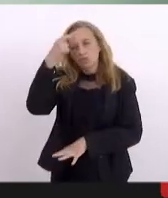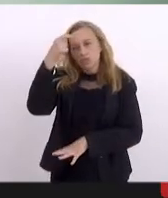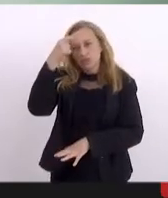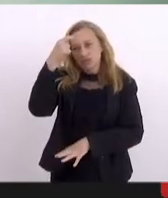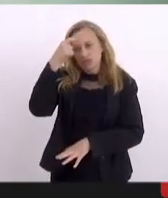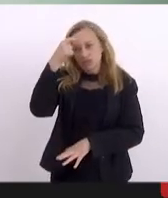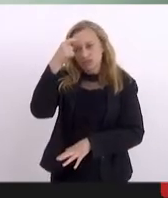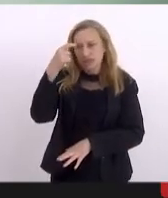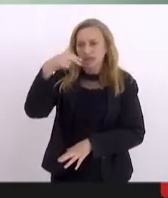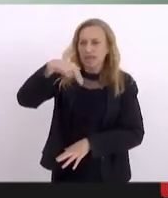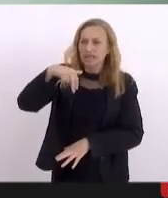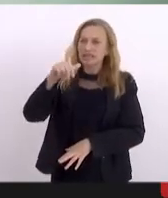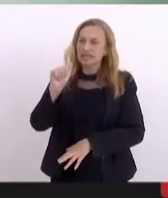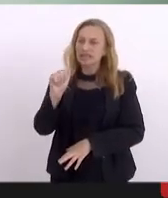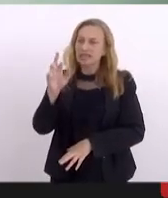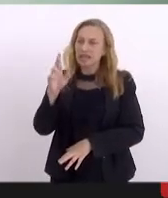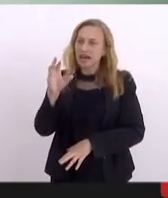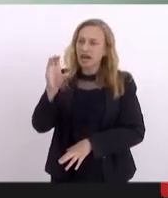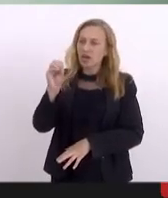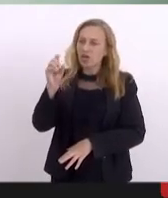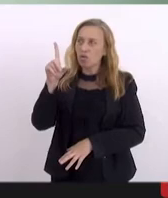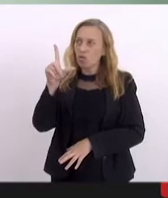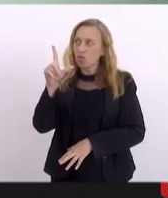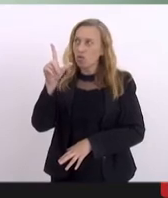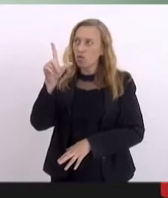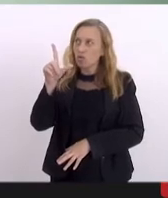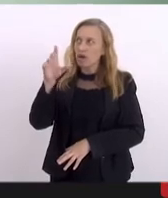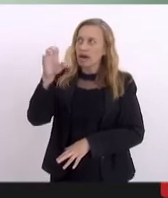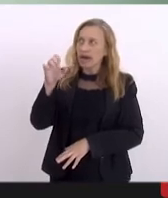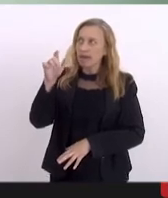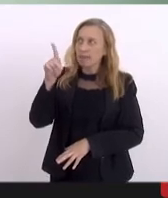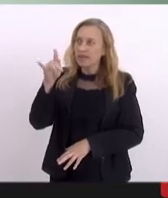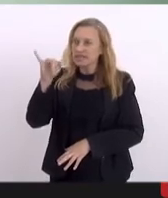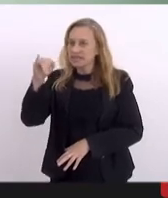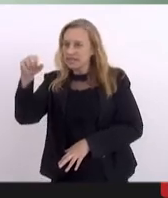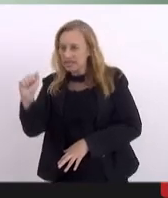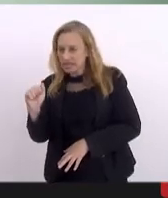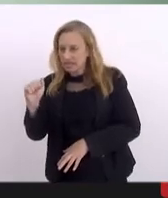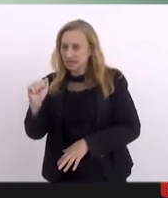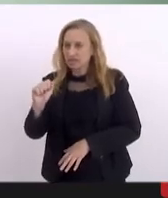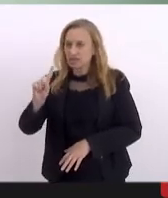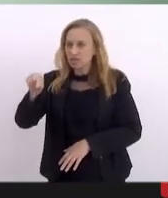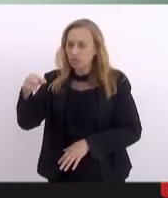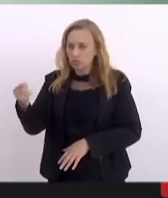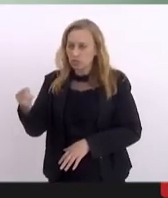da narcolepsia e hipersonia e de piótica.